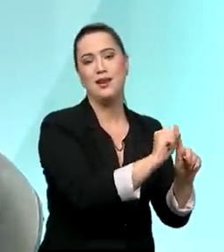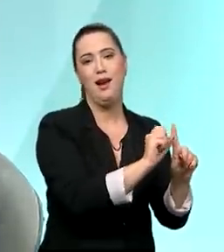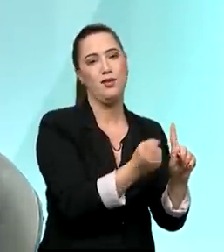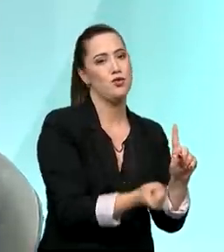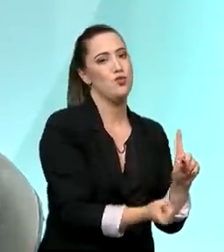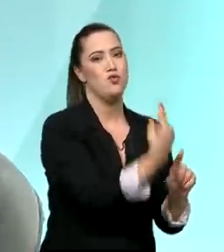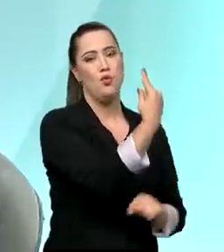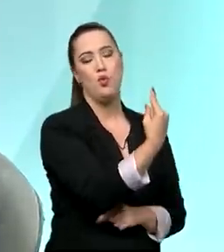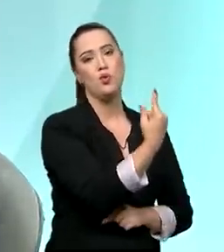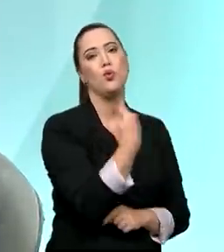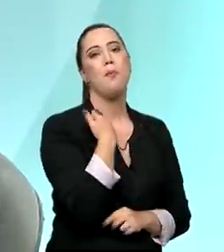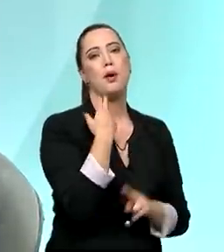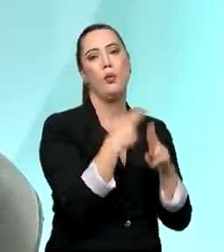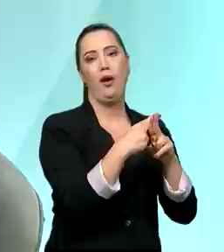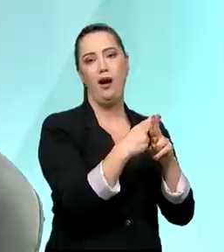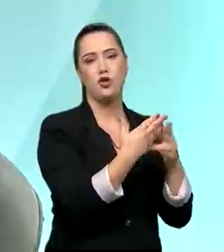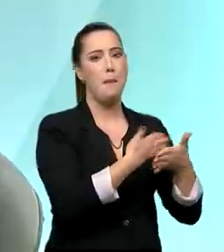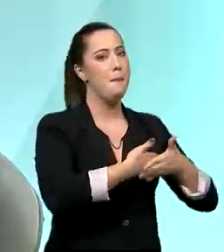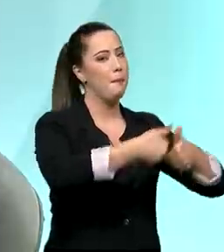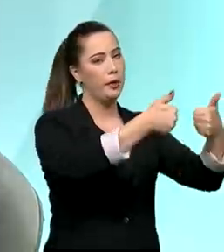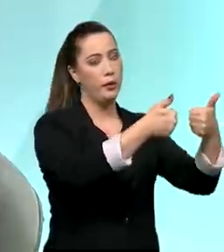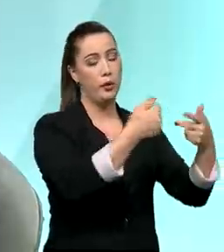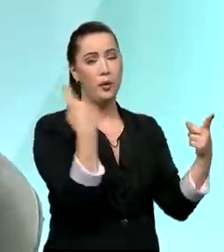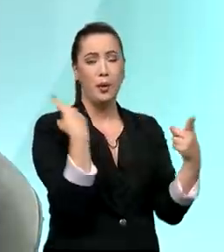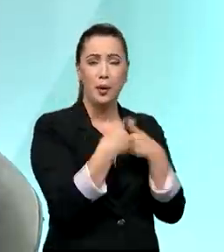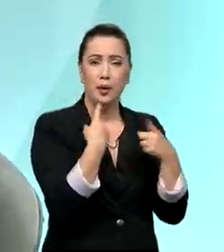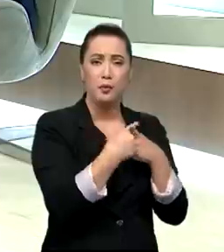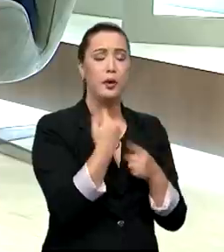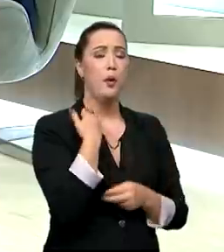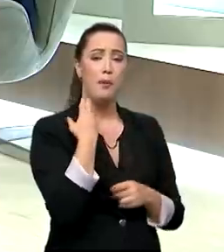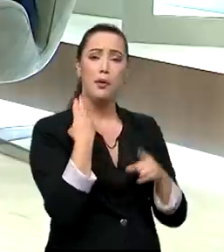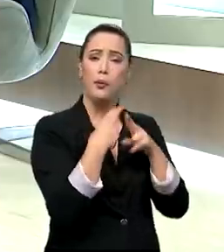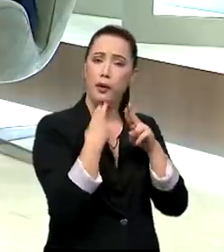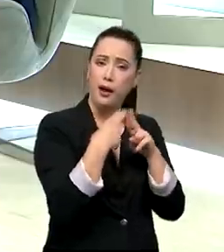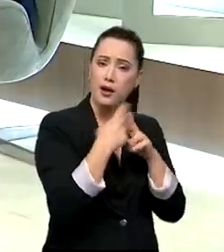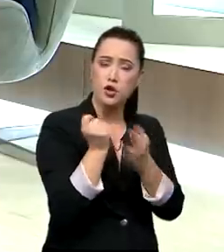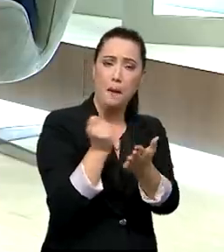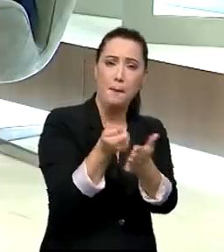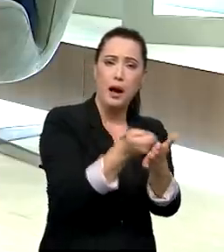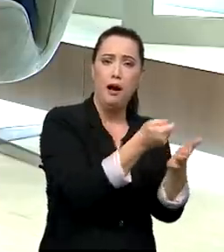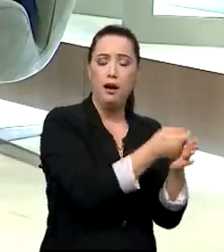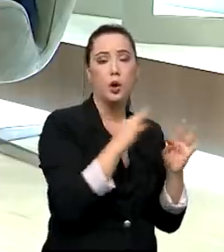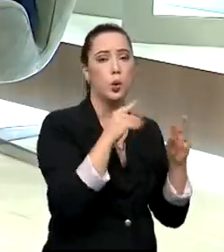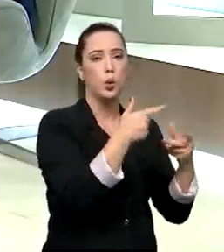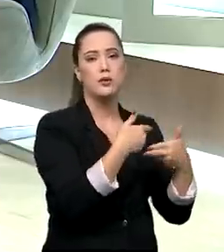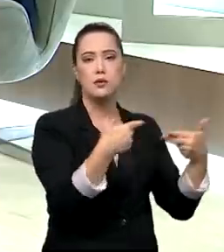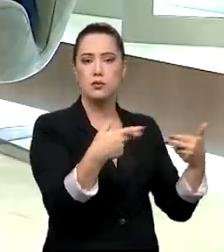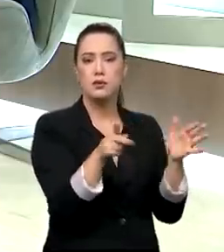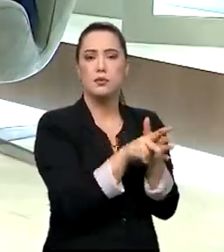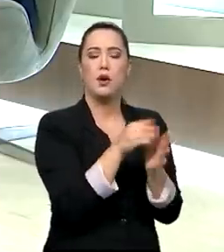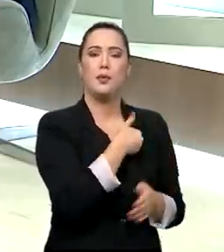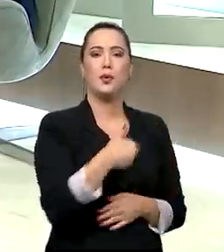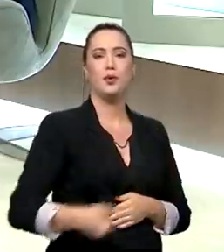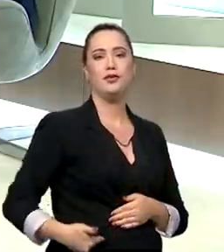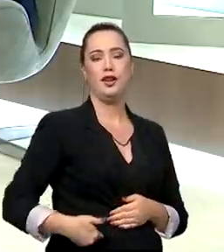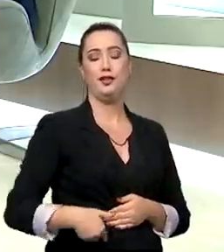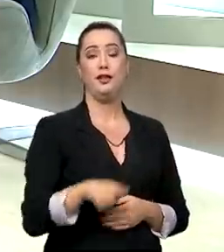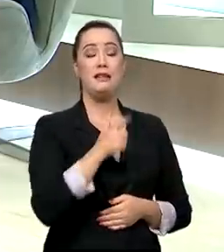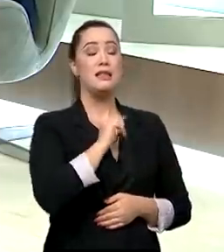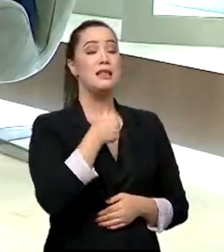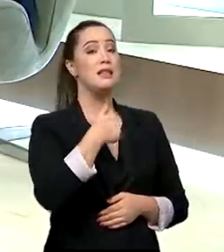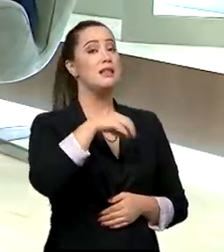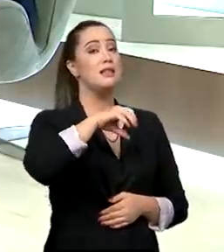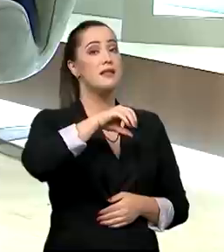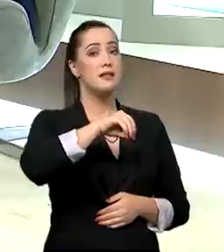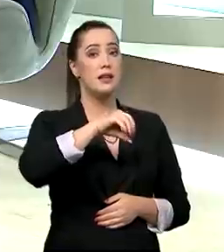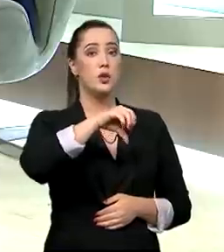Caixa Econômica, como nós falamos, paga todos os benefícios do governo. Tem um banco com 109 milhões de contas.